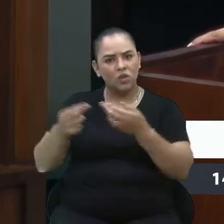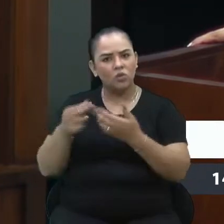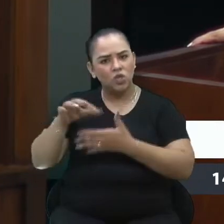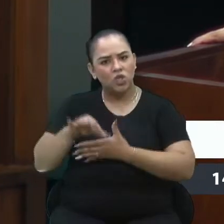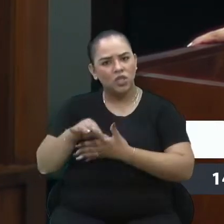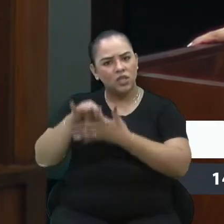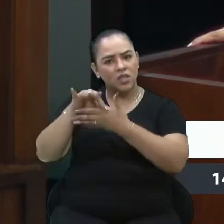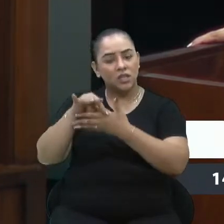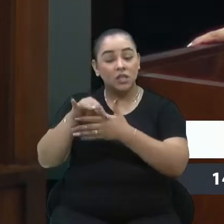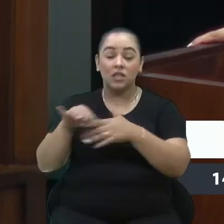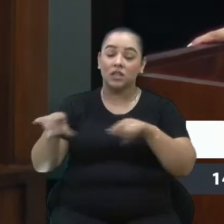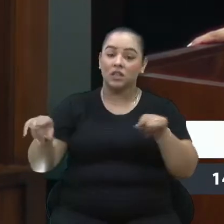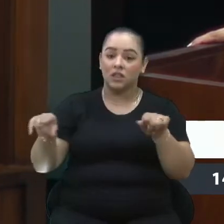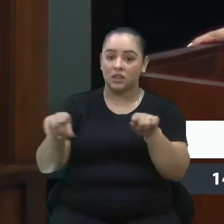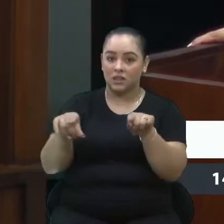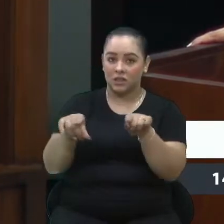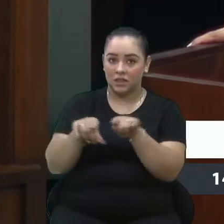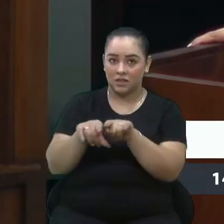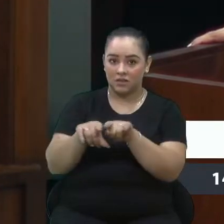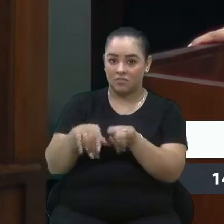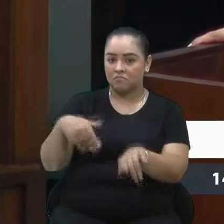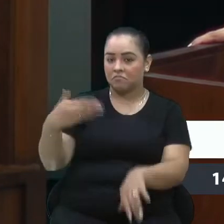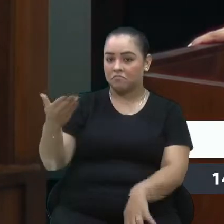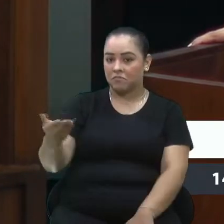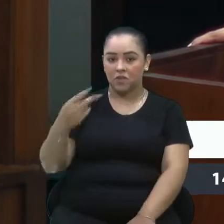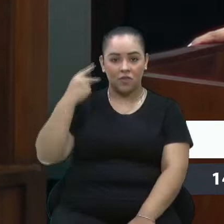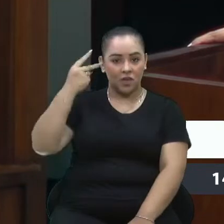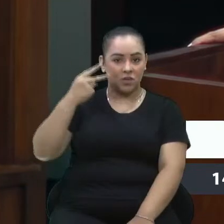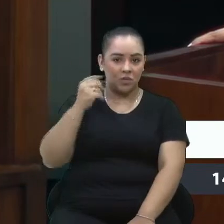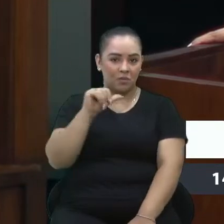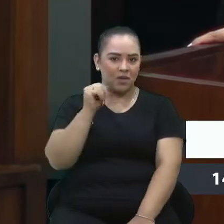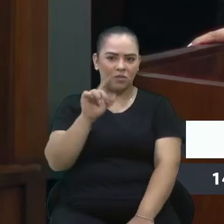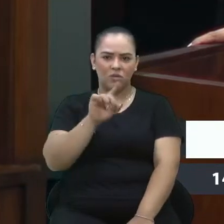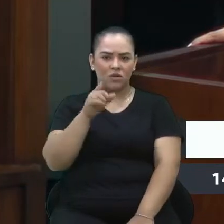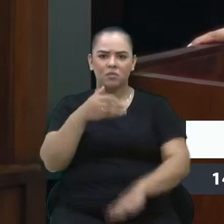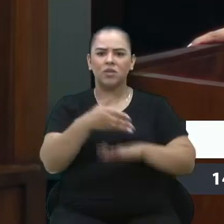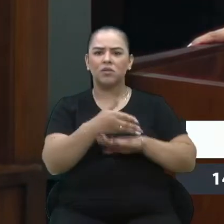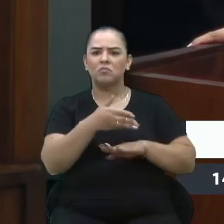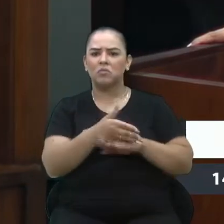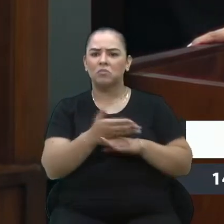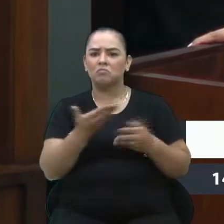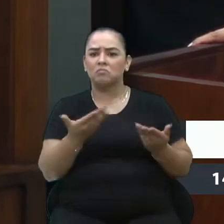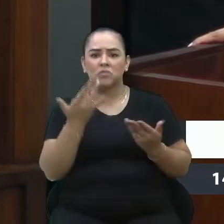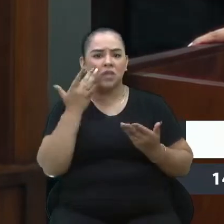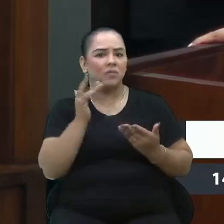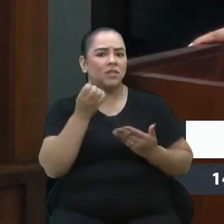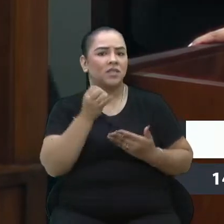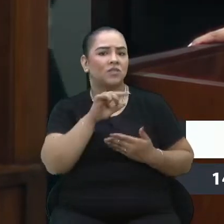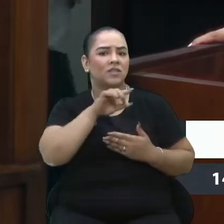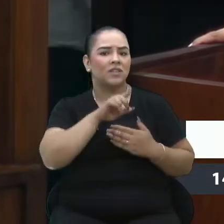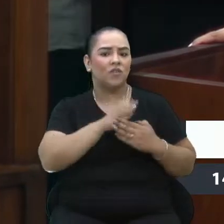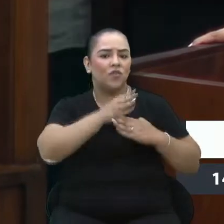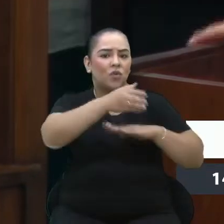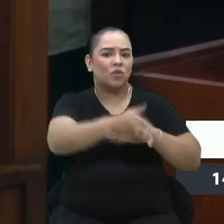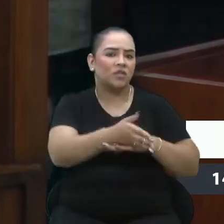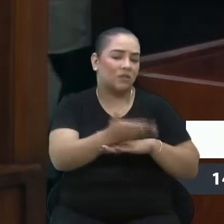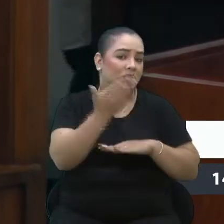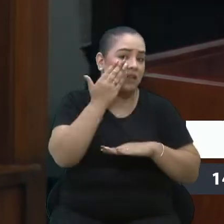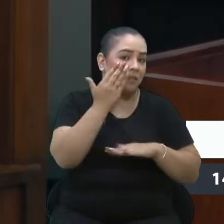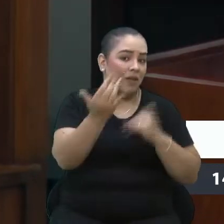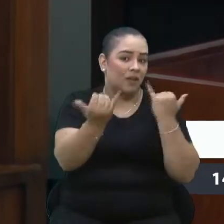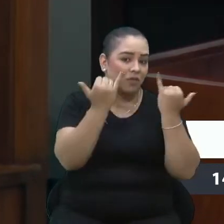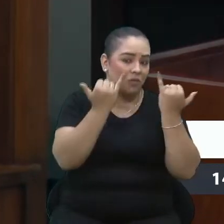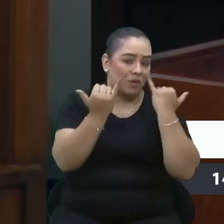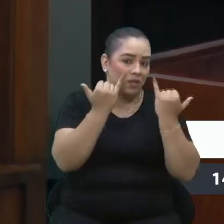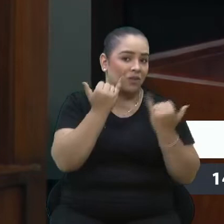inclusive o vereador Marcon não estava presente, talvez se o senhor estivesse, o senhor teria as informações que o senhor veio aqui à